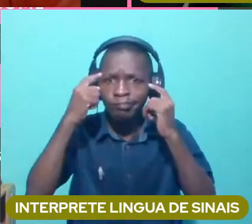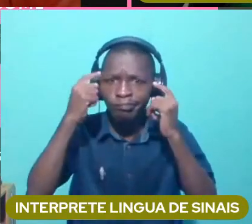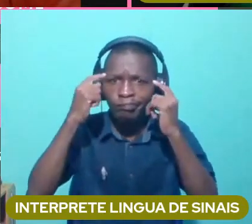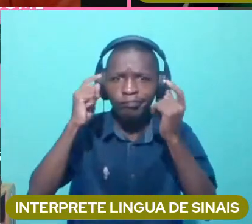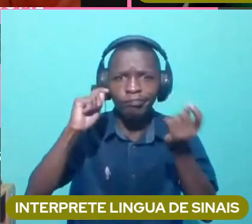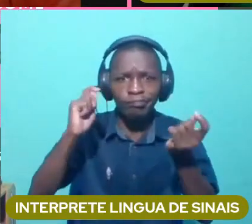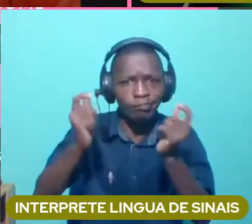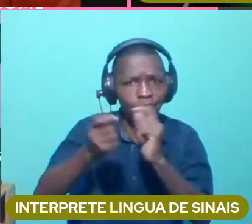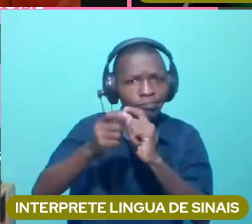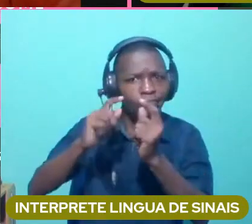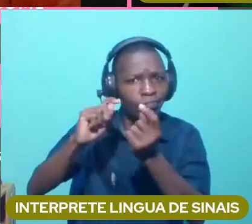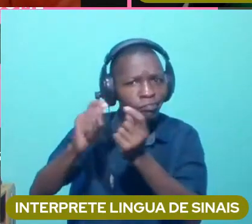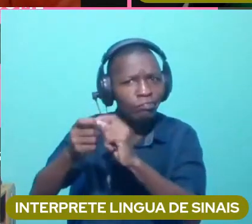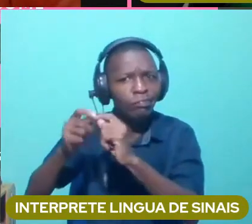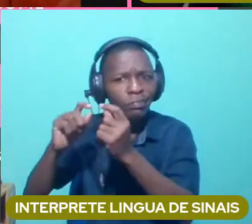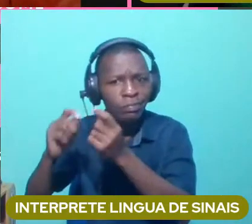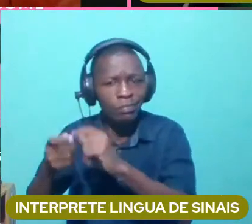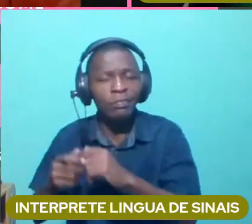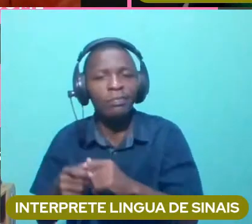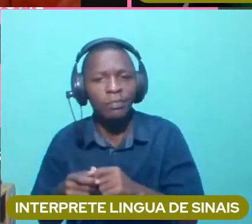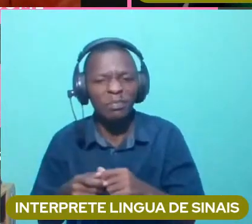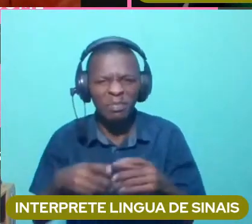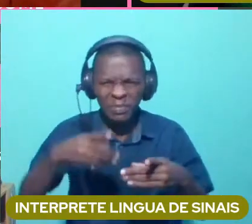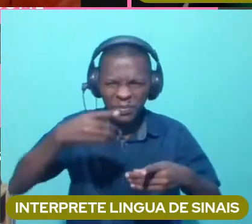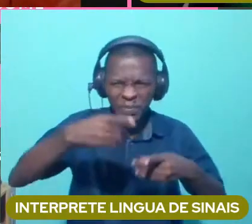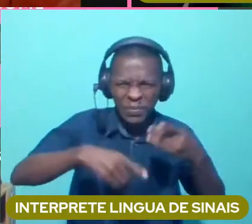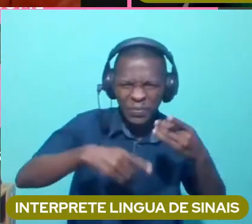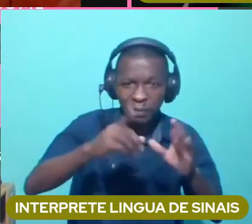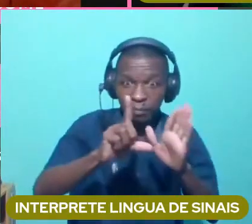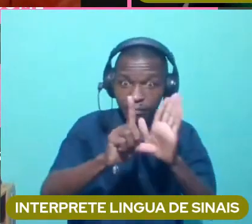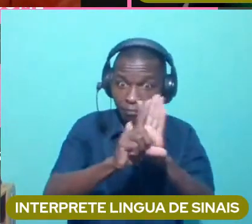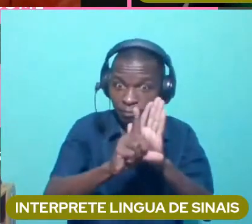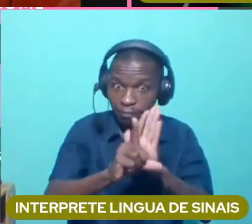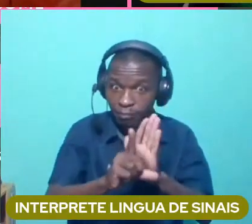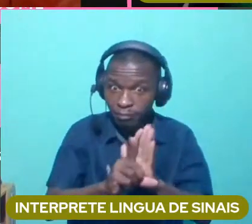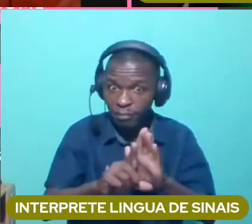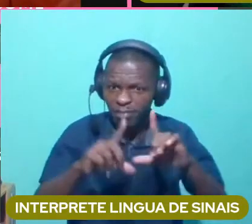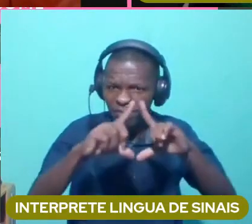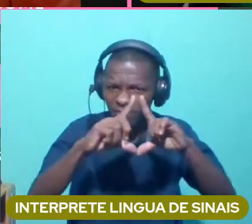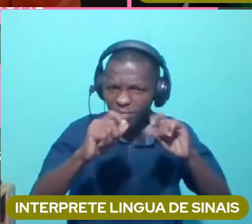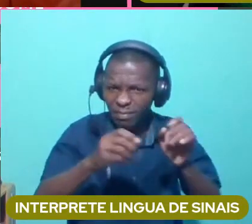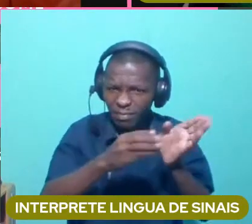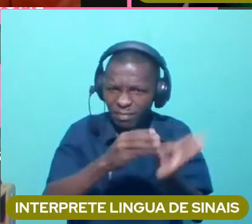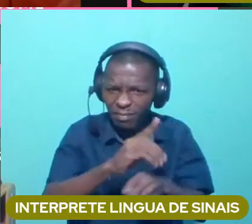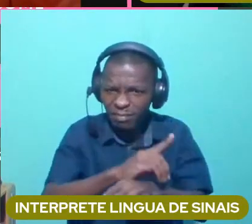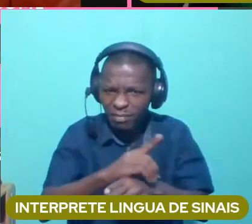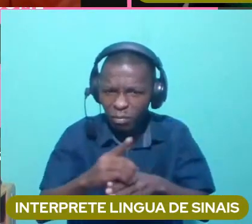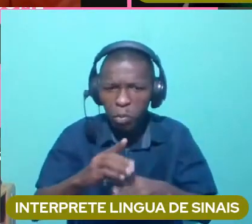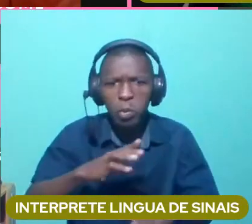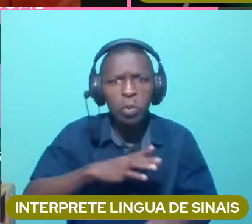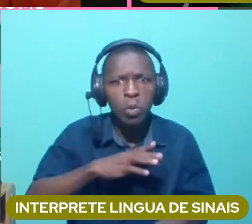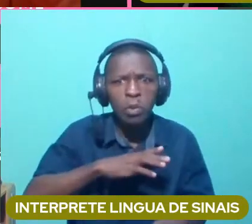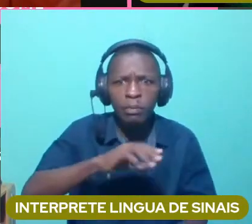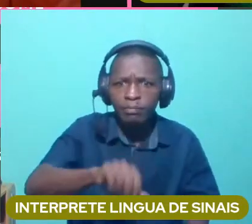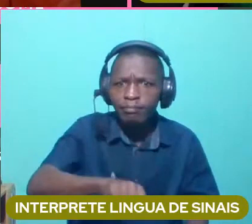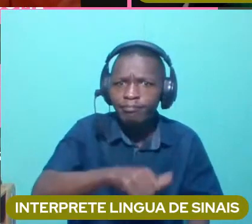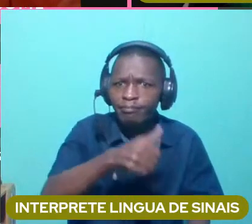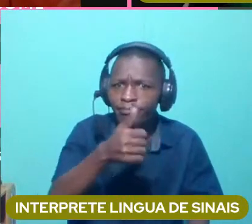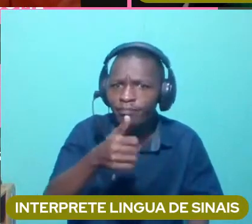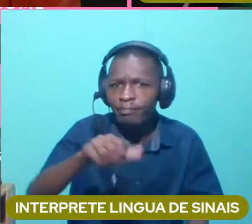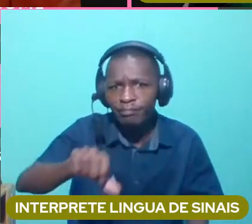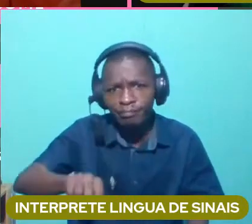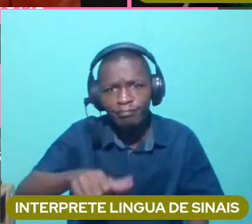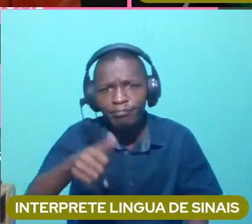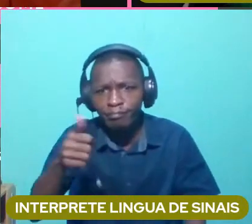implementação efetiva daquilo que são as políticas das estrelas, as pessoas podem conhecer, mas a atitude da pessoa é rara. Não